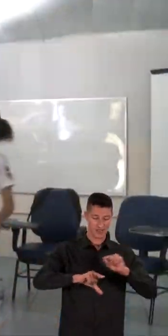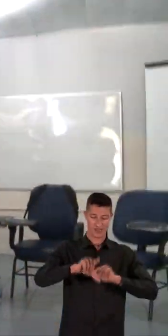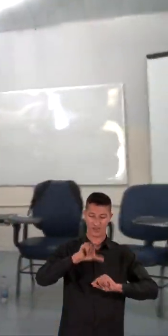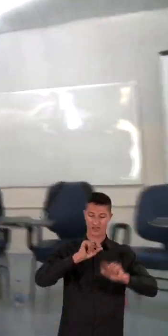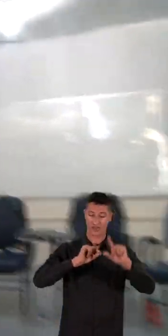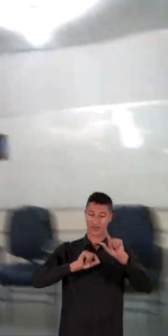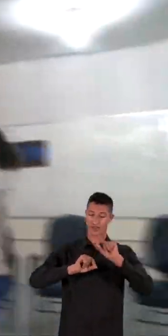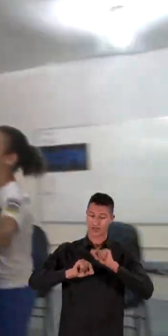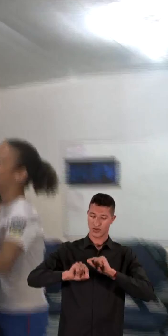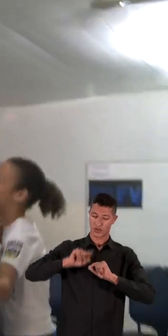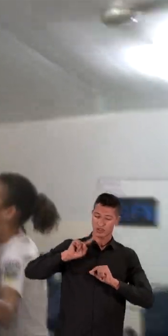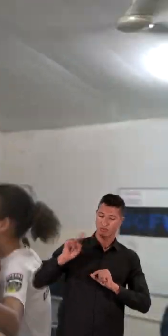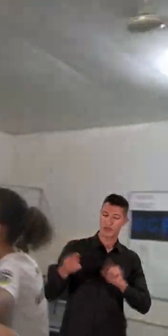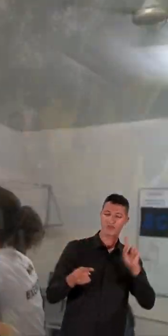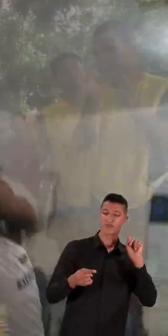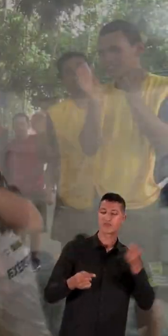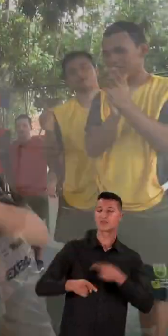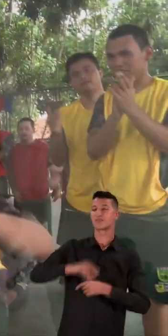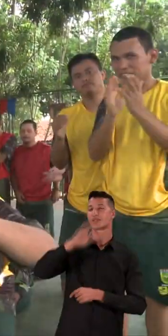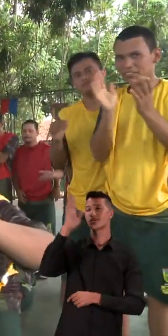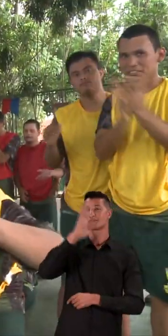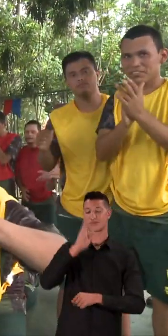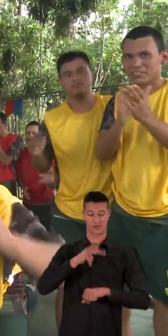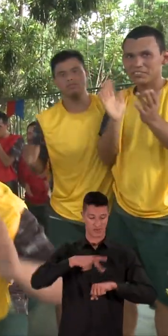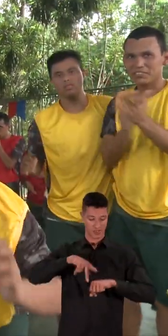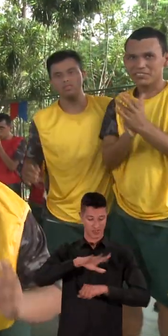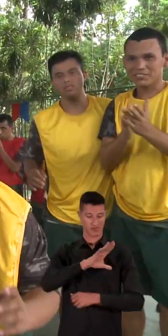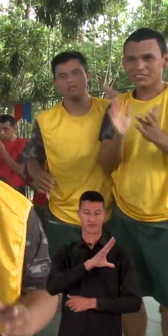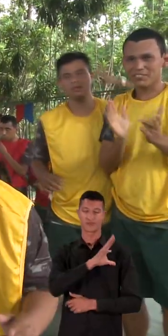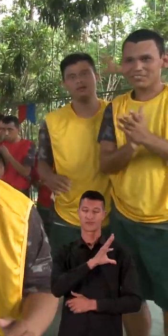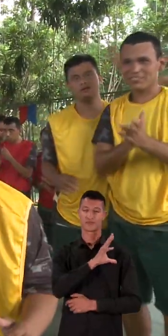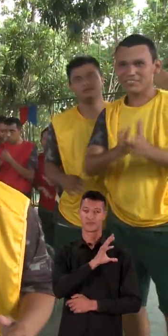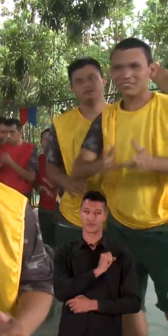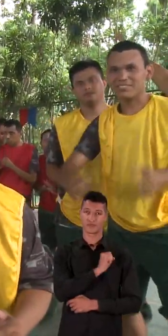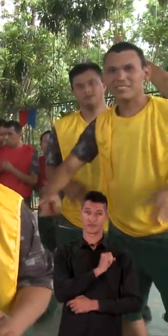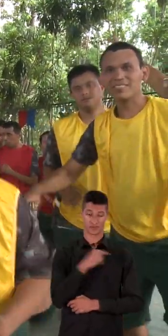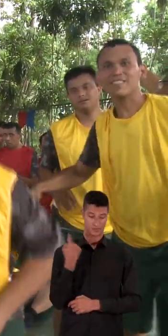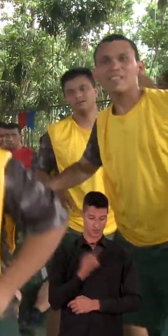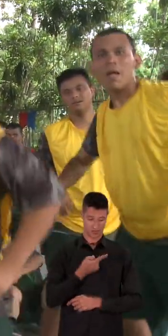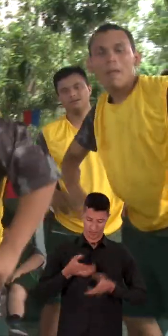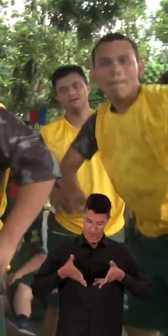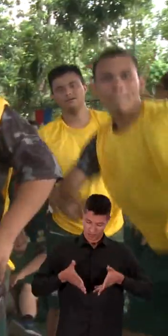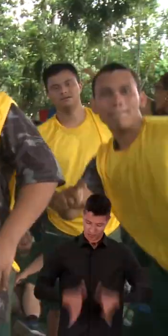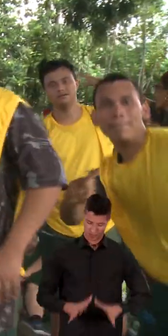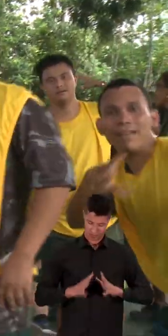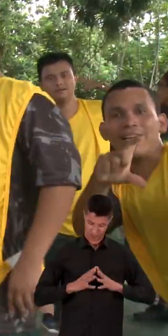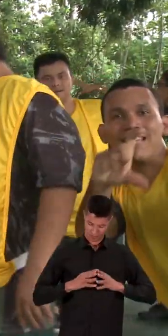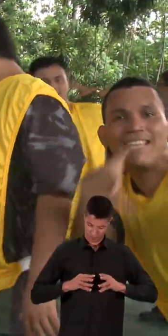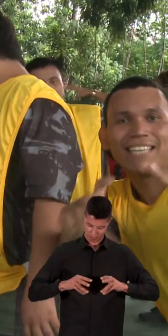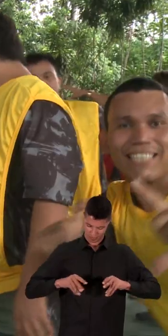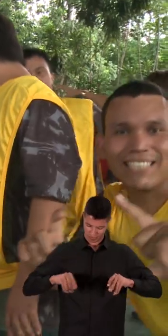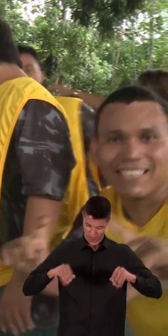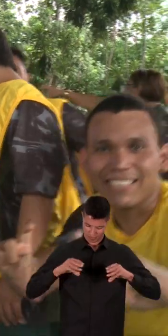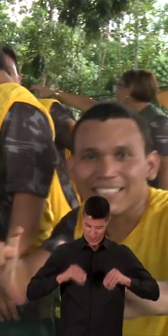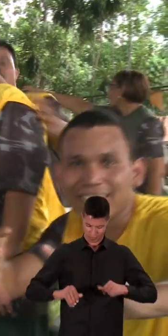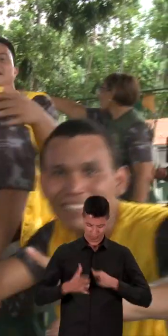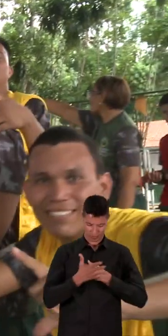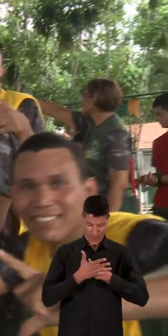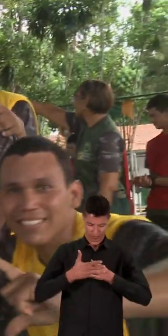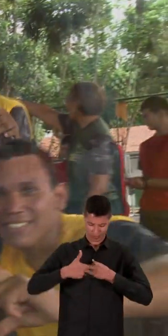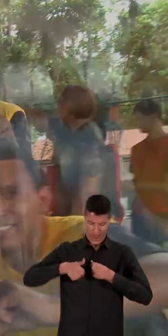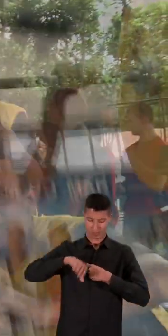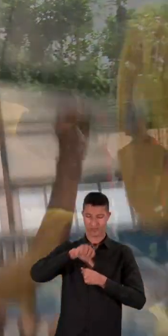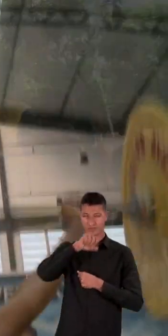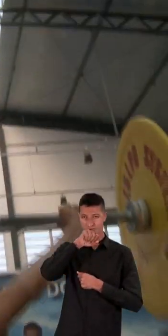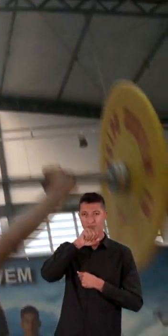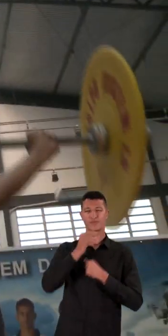terra adorada. Entre outras línguas, no Brasil, a pátria amada. Dos filhos deste